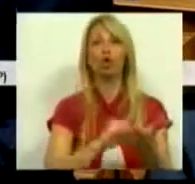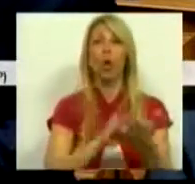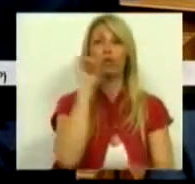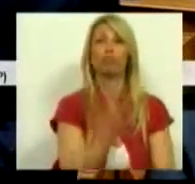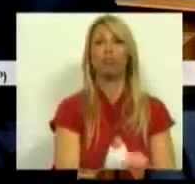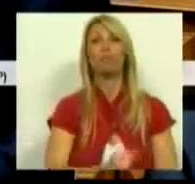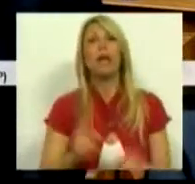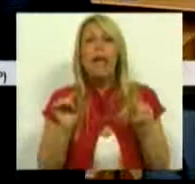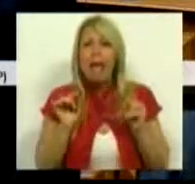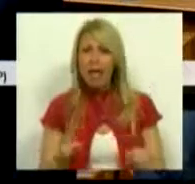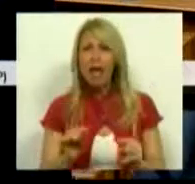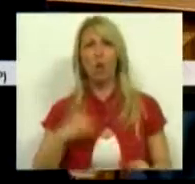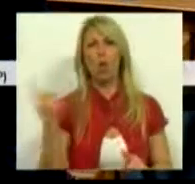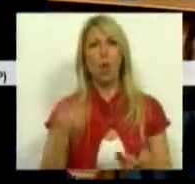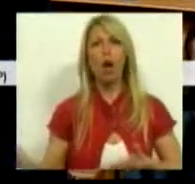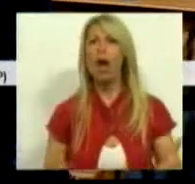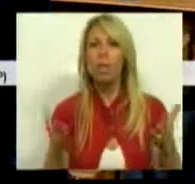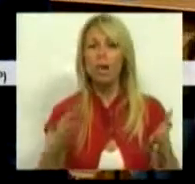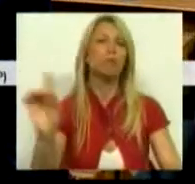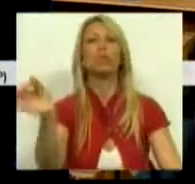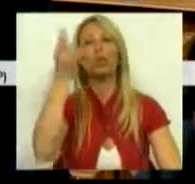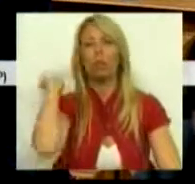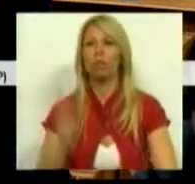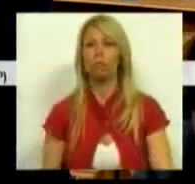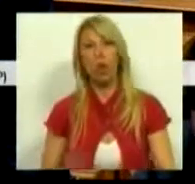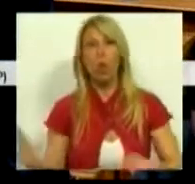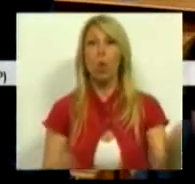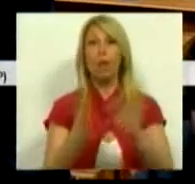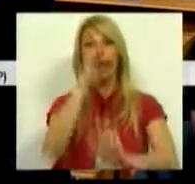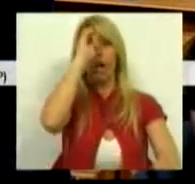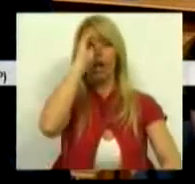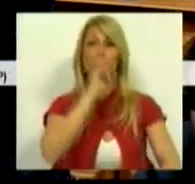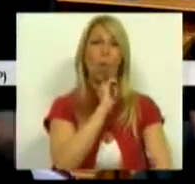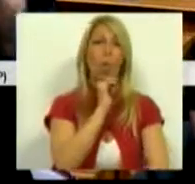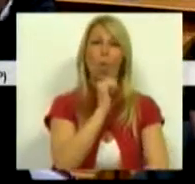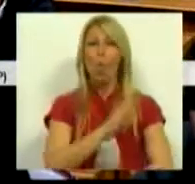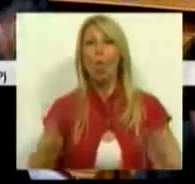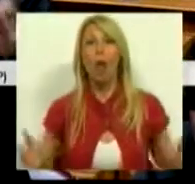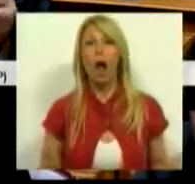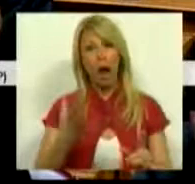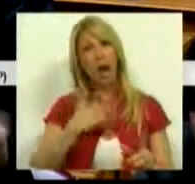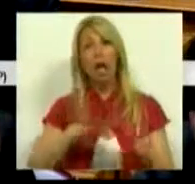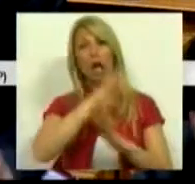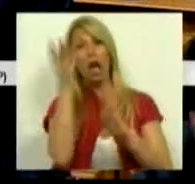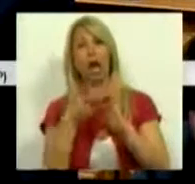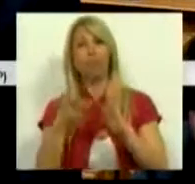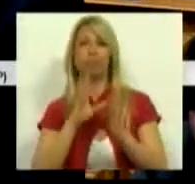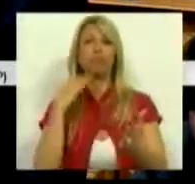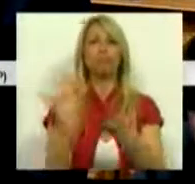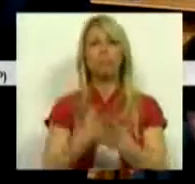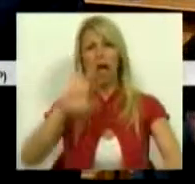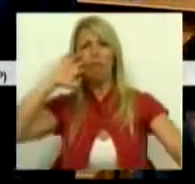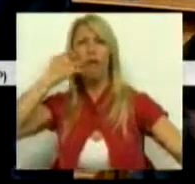não é a nossa via. É a via do desrespeito que querem aqui introduzir e da agressão aos professores.